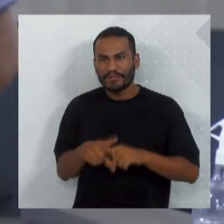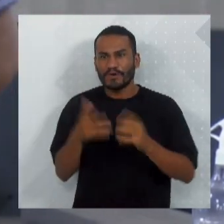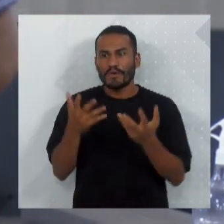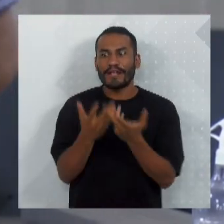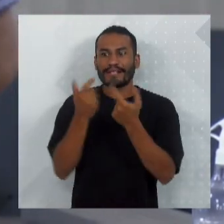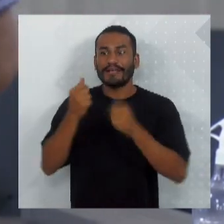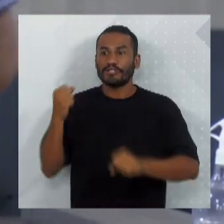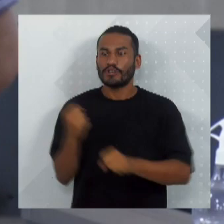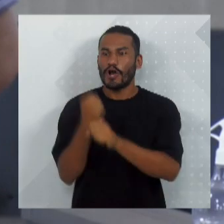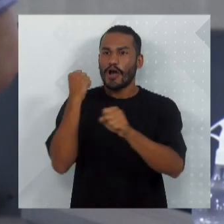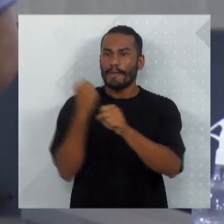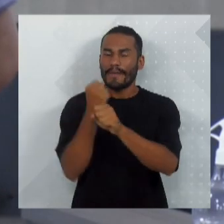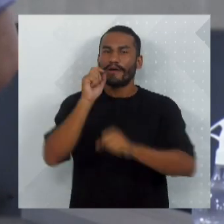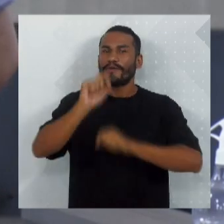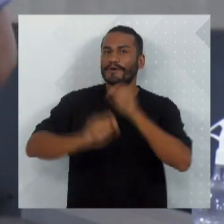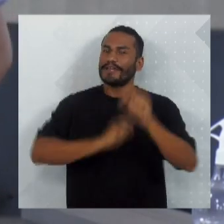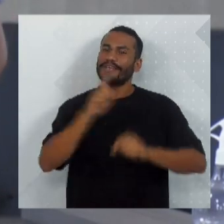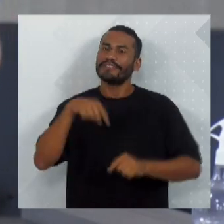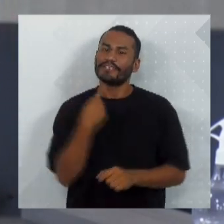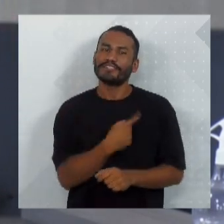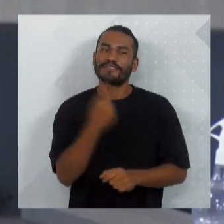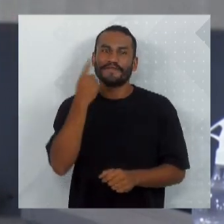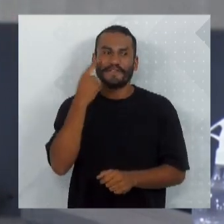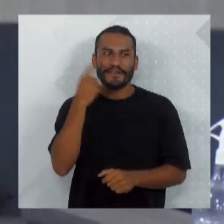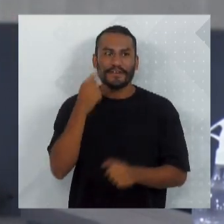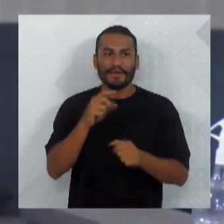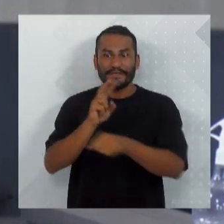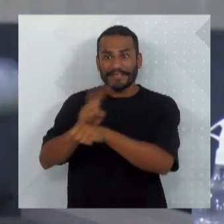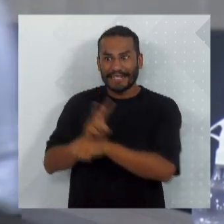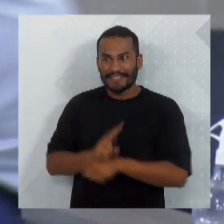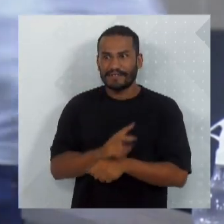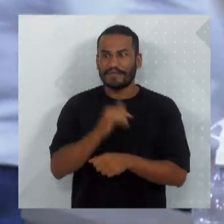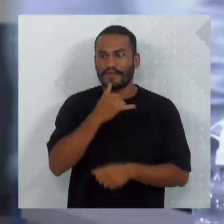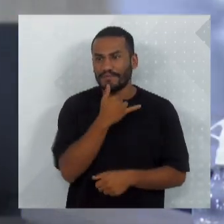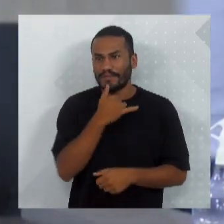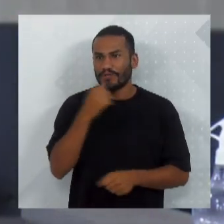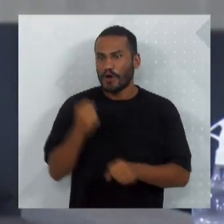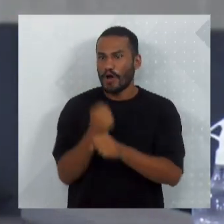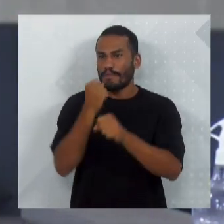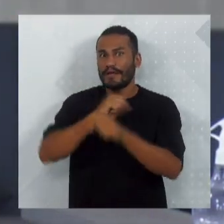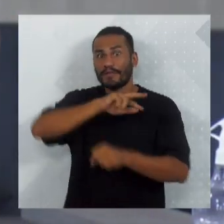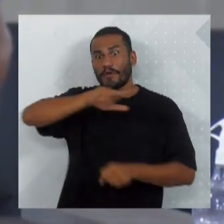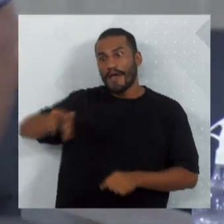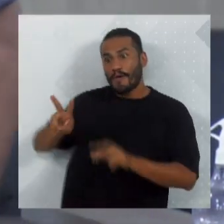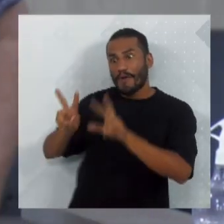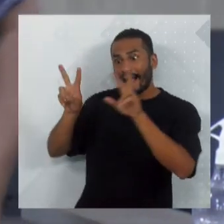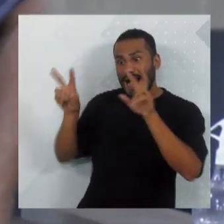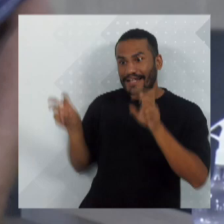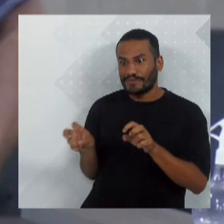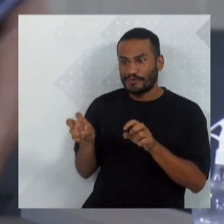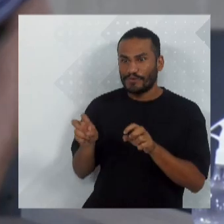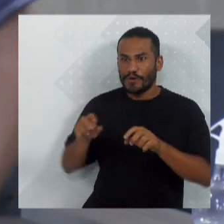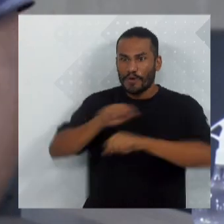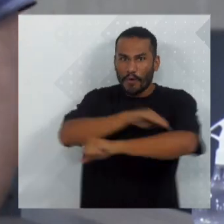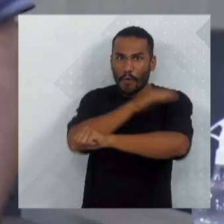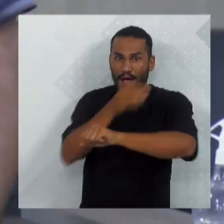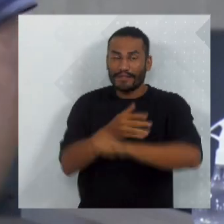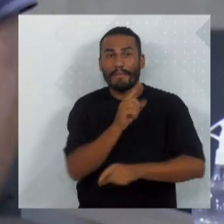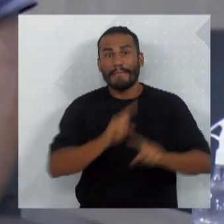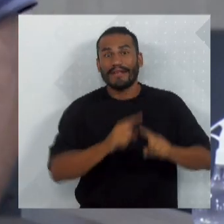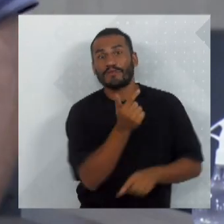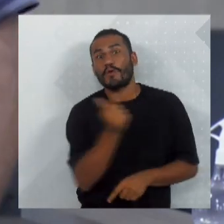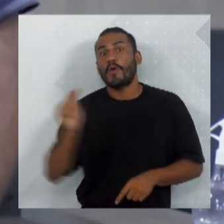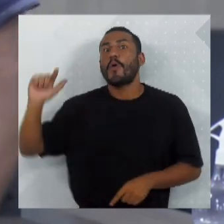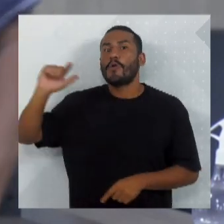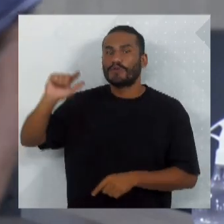da obra, é aquilo que a gente vive falando, acompanhando, fiscalizando. Infelizmente, algumas obras, não é só o caso dessa quadra, mas de outras obras aí